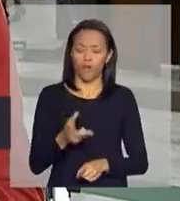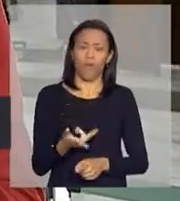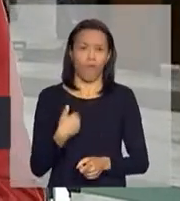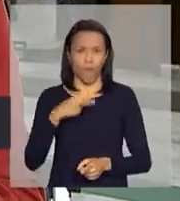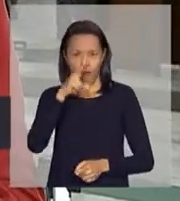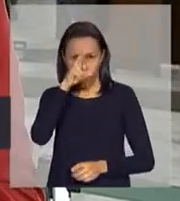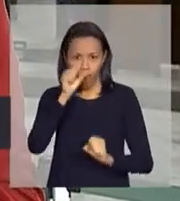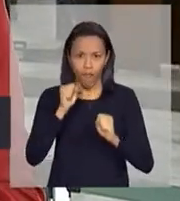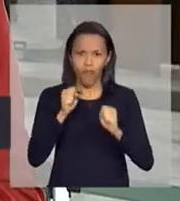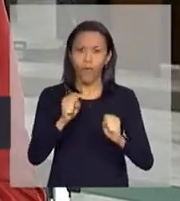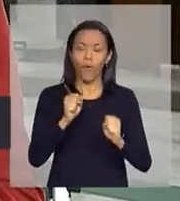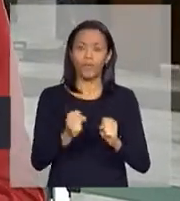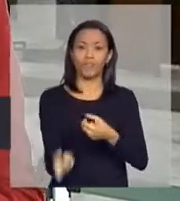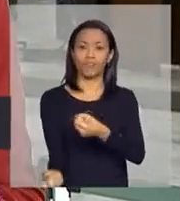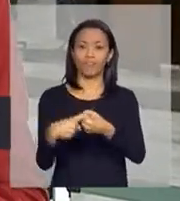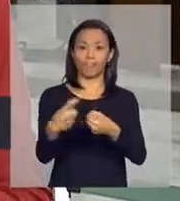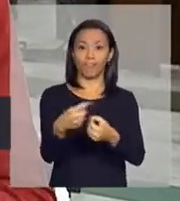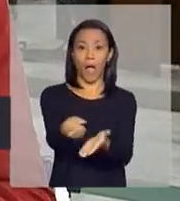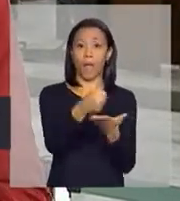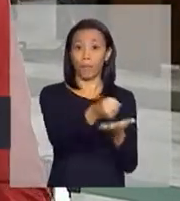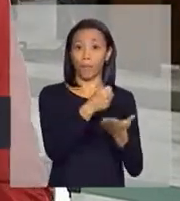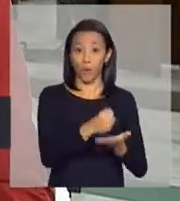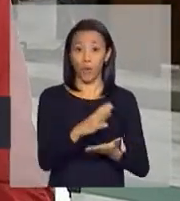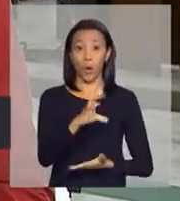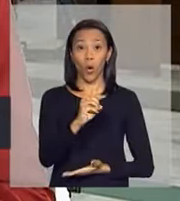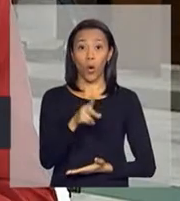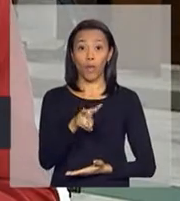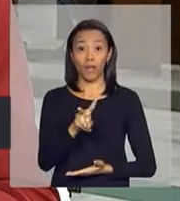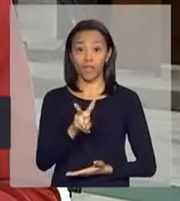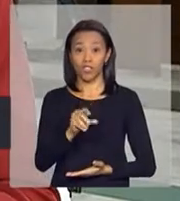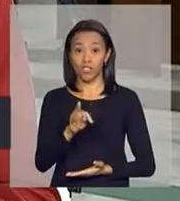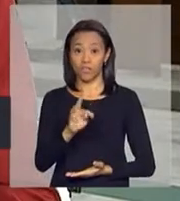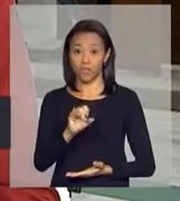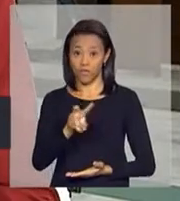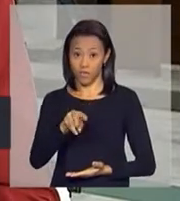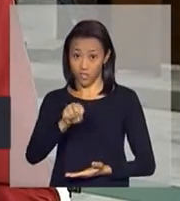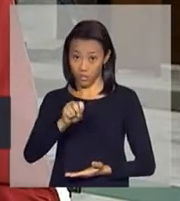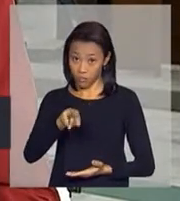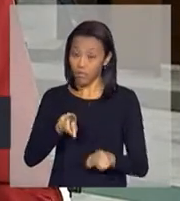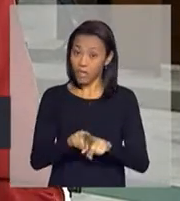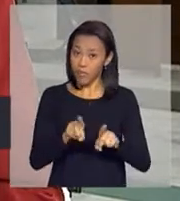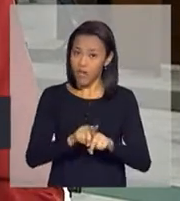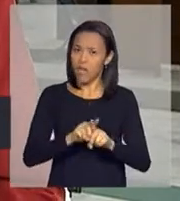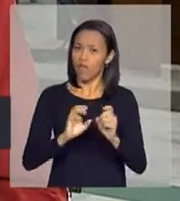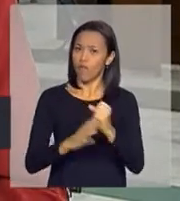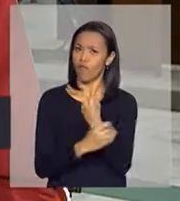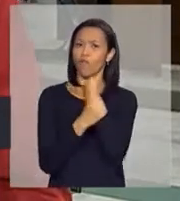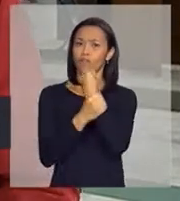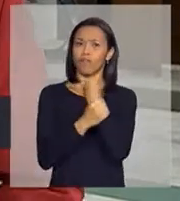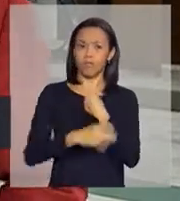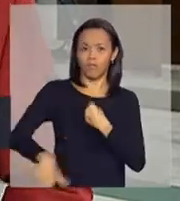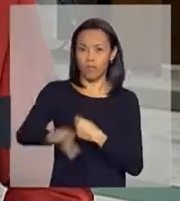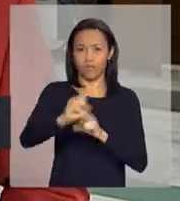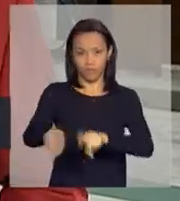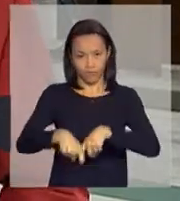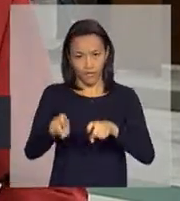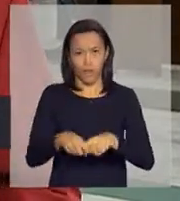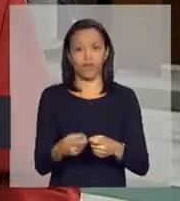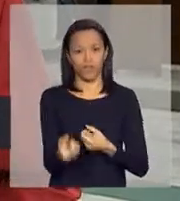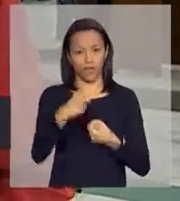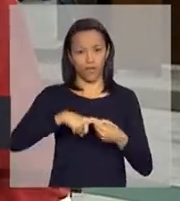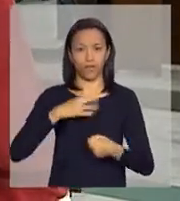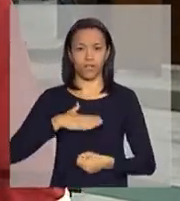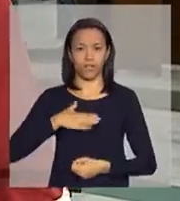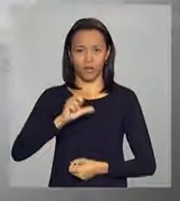ao cooperativismo e o fortalecimento também da classe média rural. A gente volta daqui a pouco.